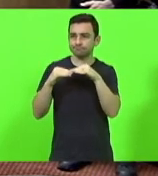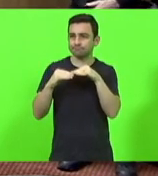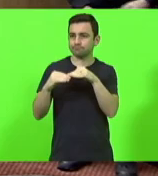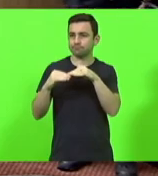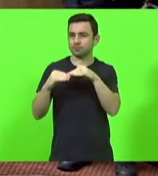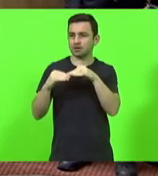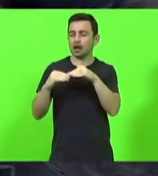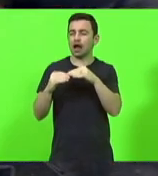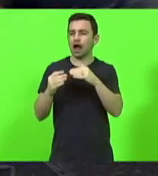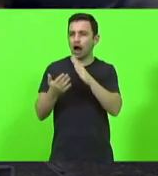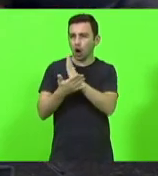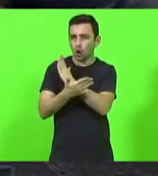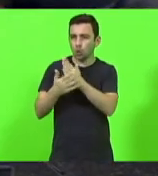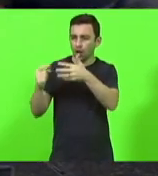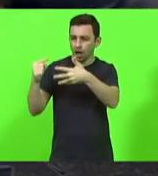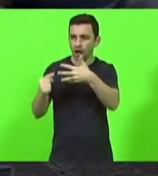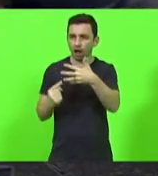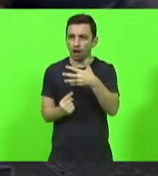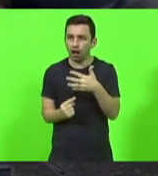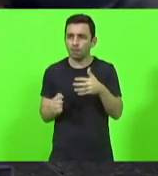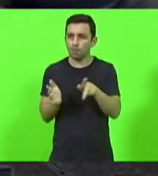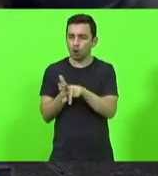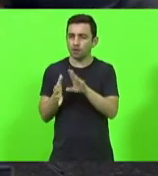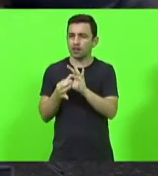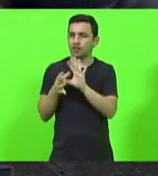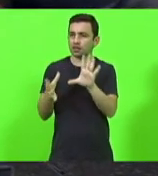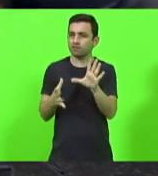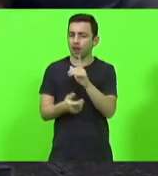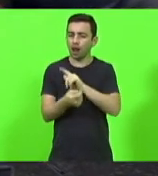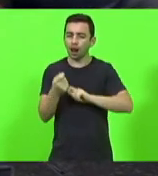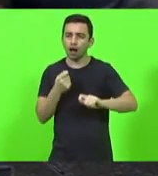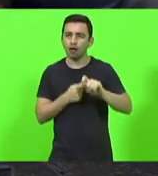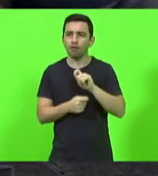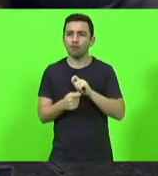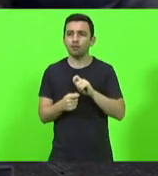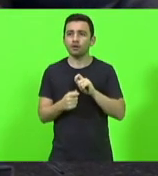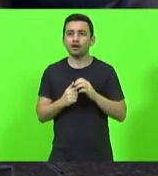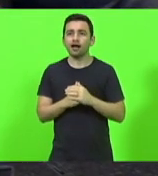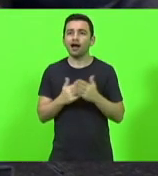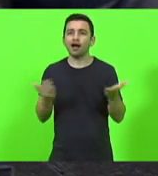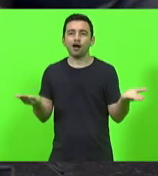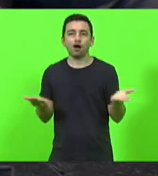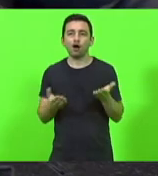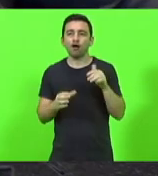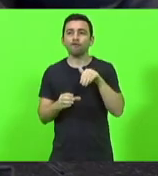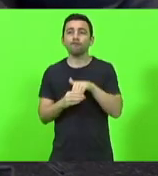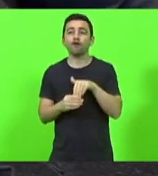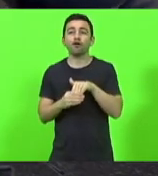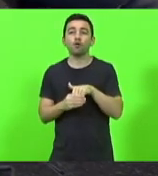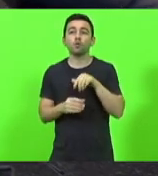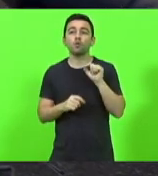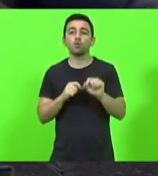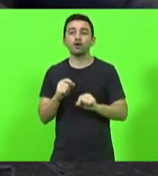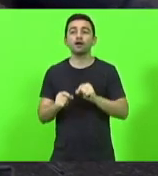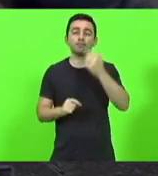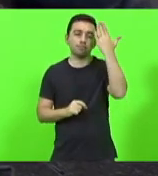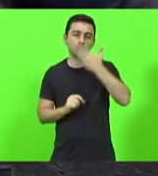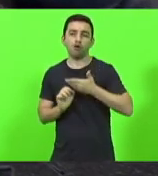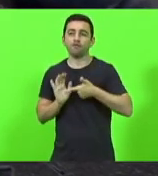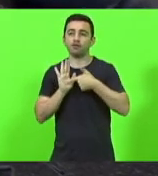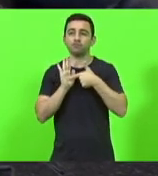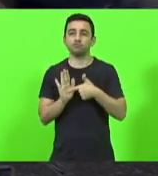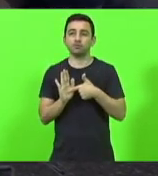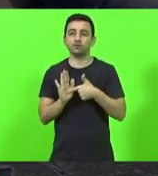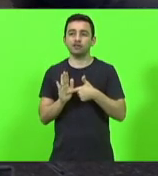algumas pautas liberais de livre mercado. Entretanto, o que nós estamos votando aqui é uma das comprovações de que, na verdade,